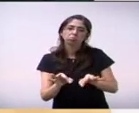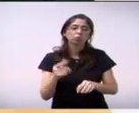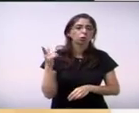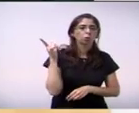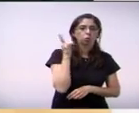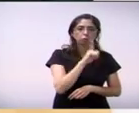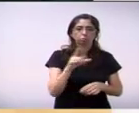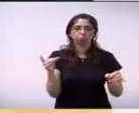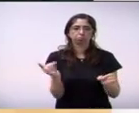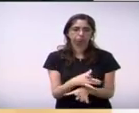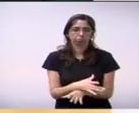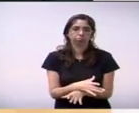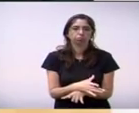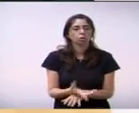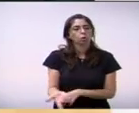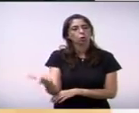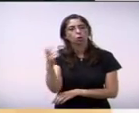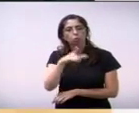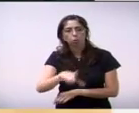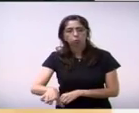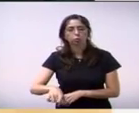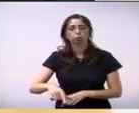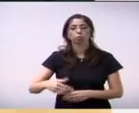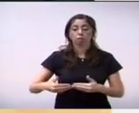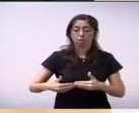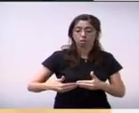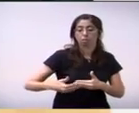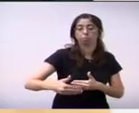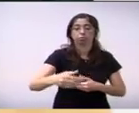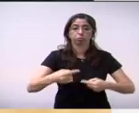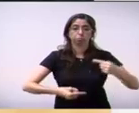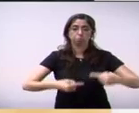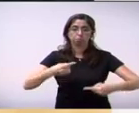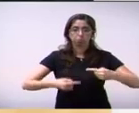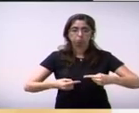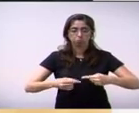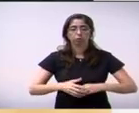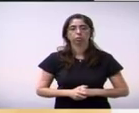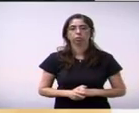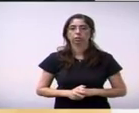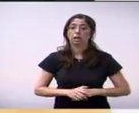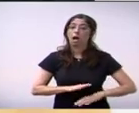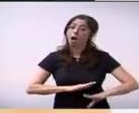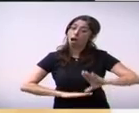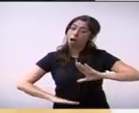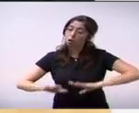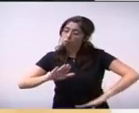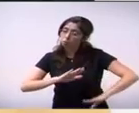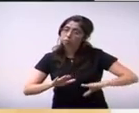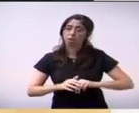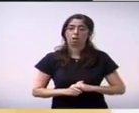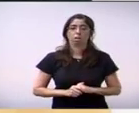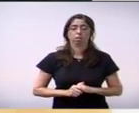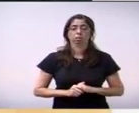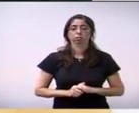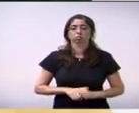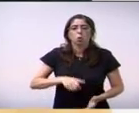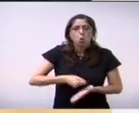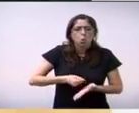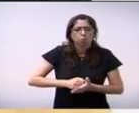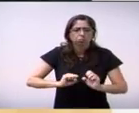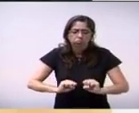continue assim esse momento da política agora que se trava um pouco mais que as pessoas se dedicam um pouco mais